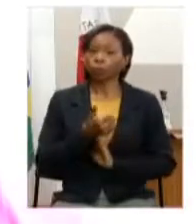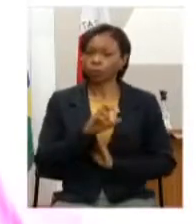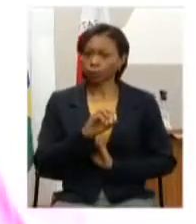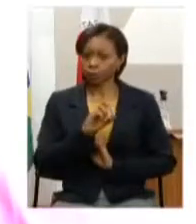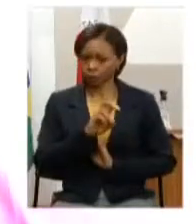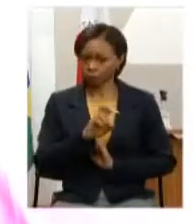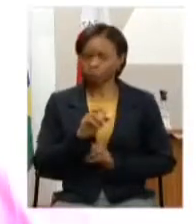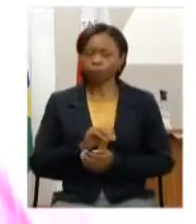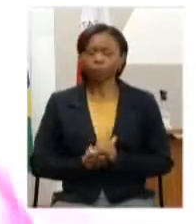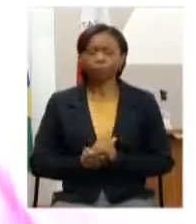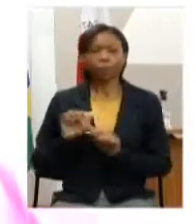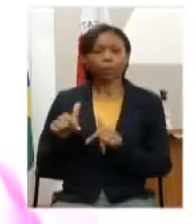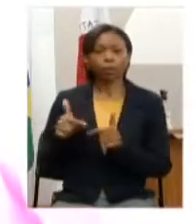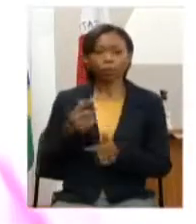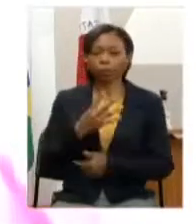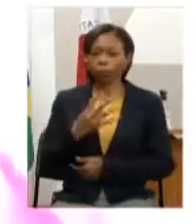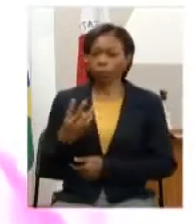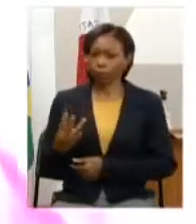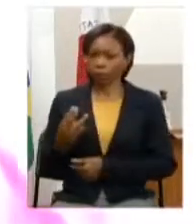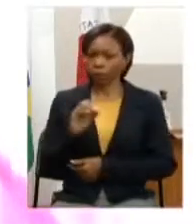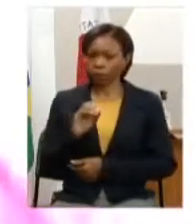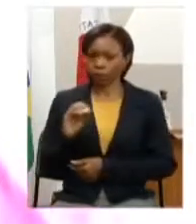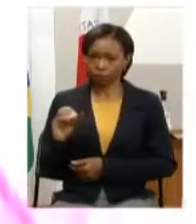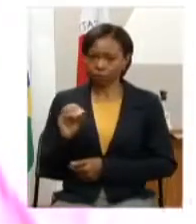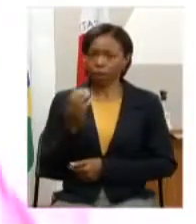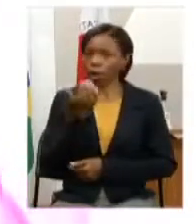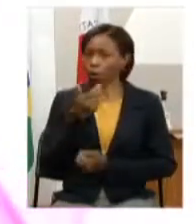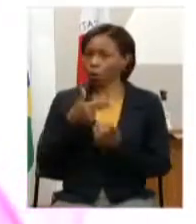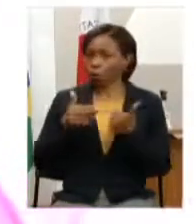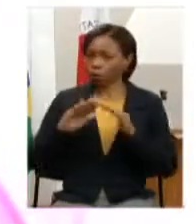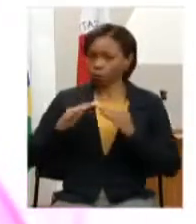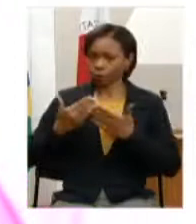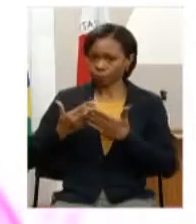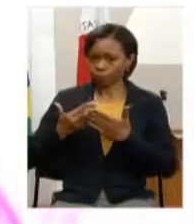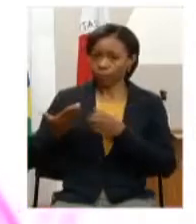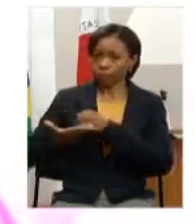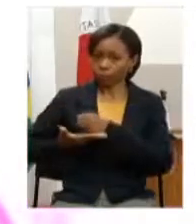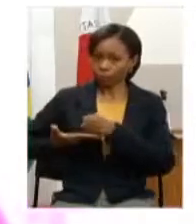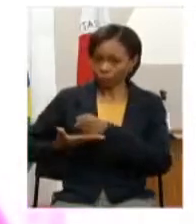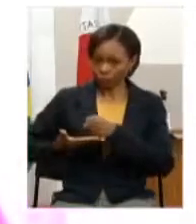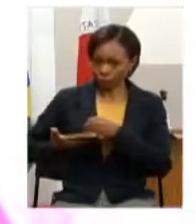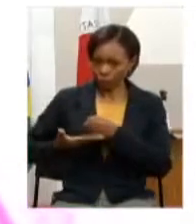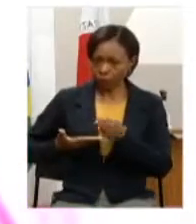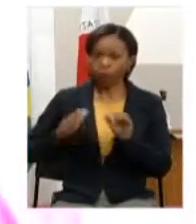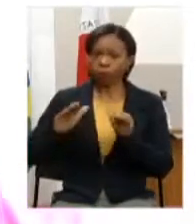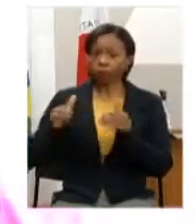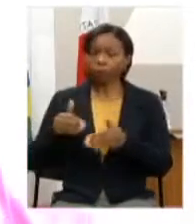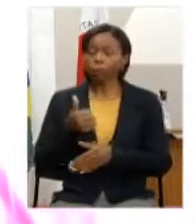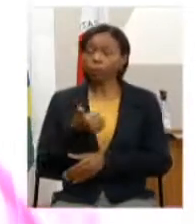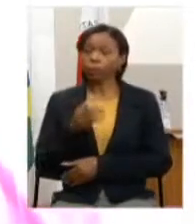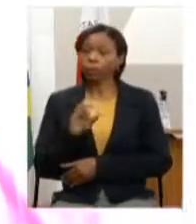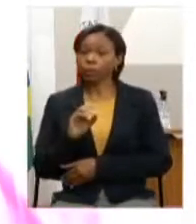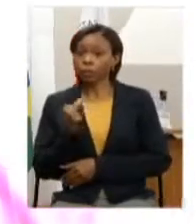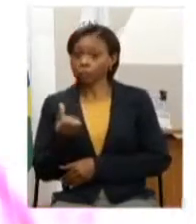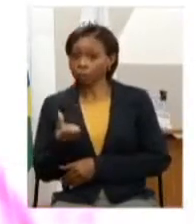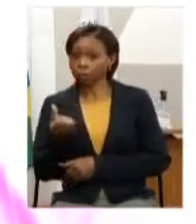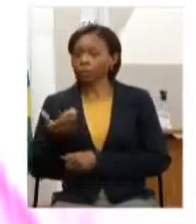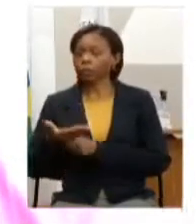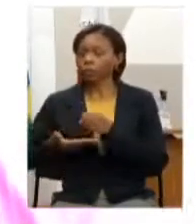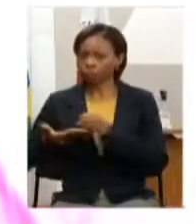ação 43.00 alimentação escolar ensino fundamental no âmbito do Programa 106 ensino fundamental